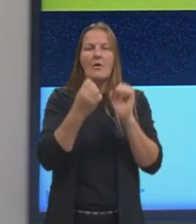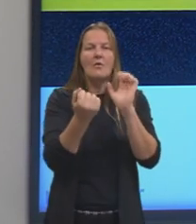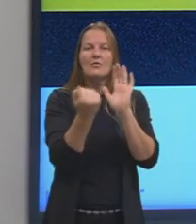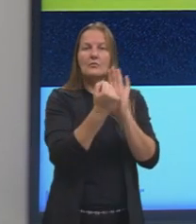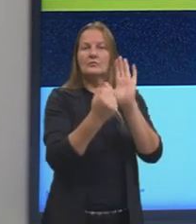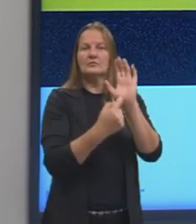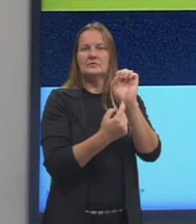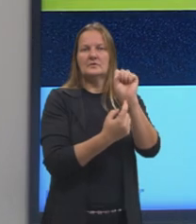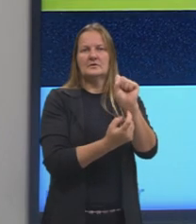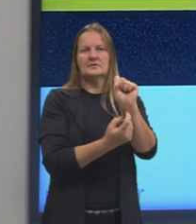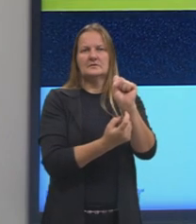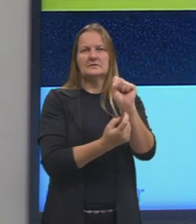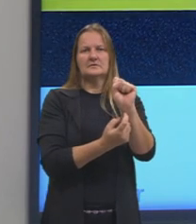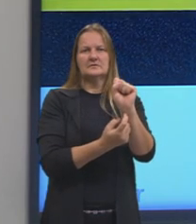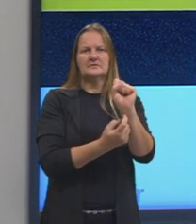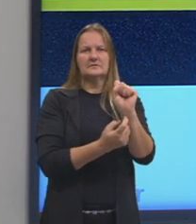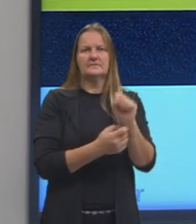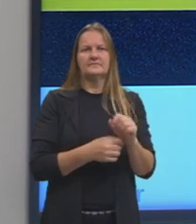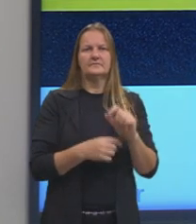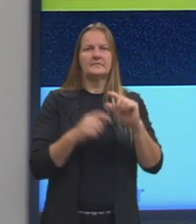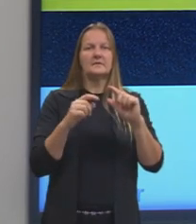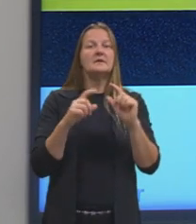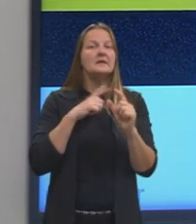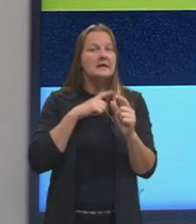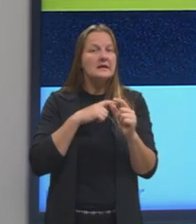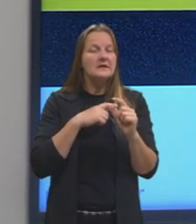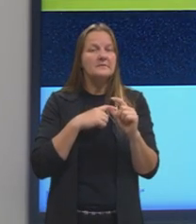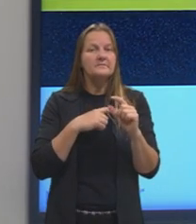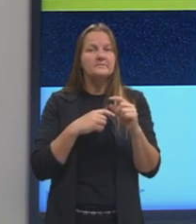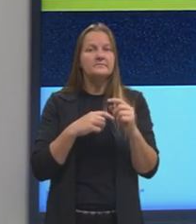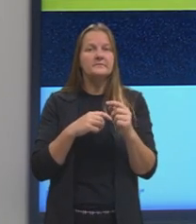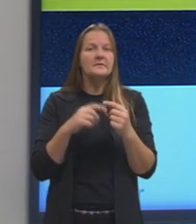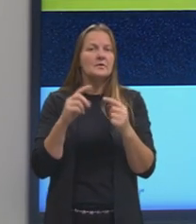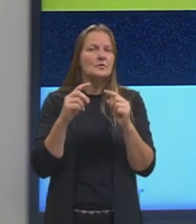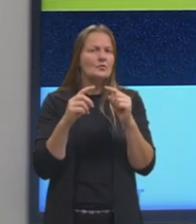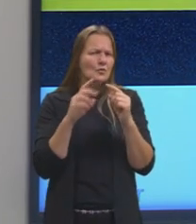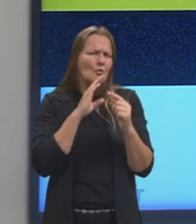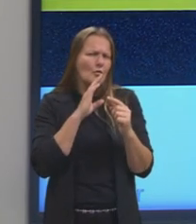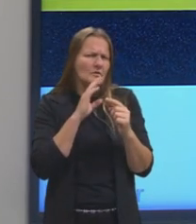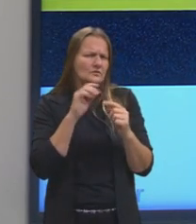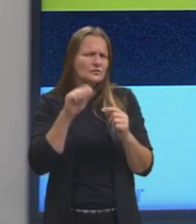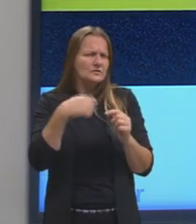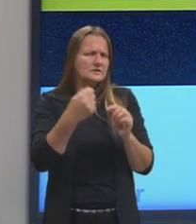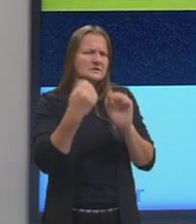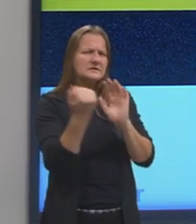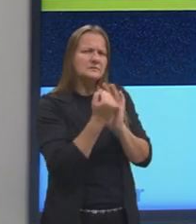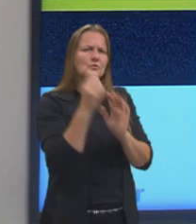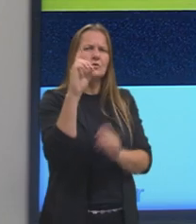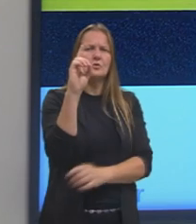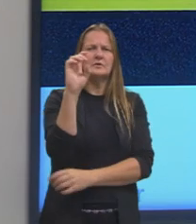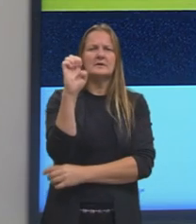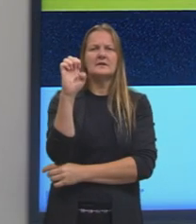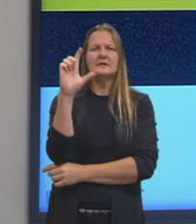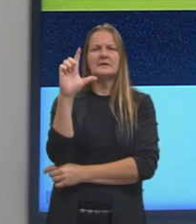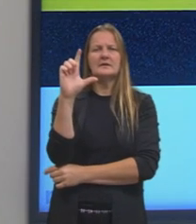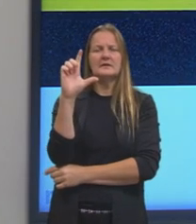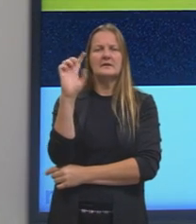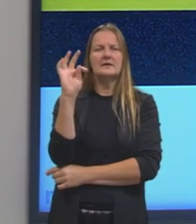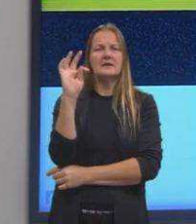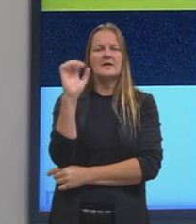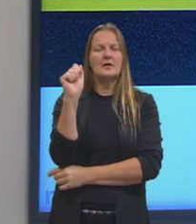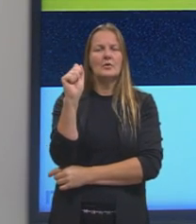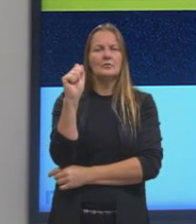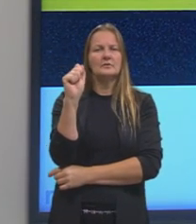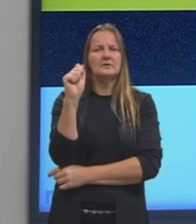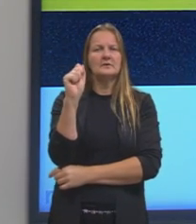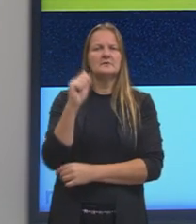variação, geralmente, a gente usa o símbolo de delta, tá? Vocês acabam vendo na matemática também, só que na física ele tem o